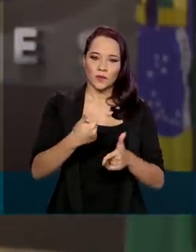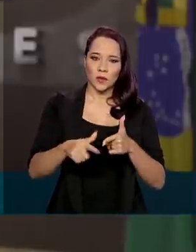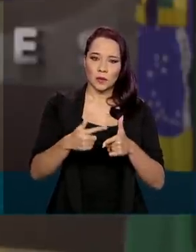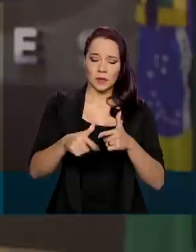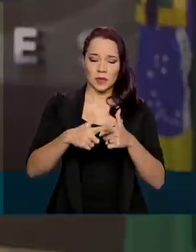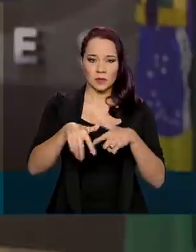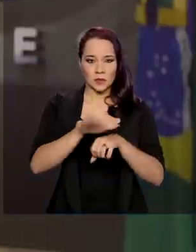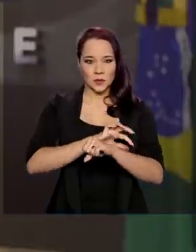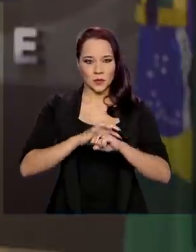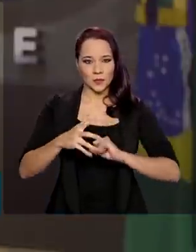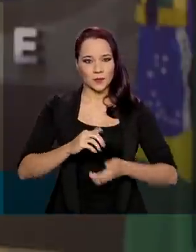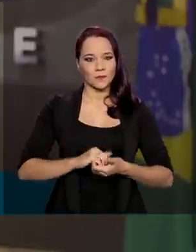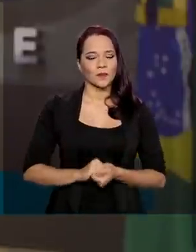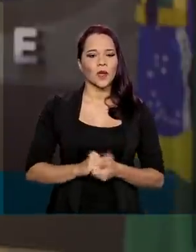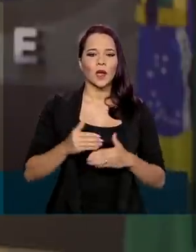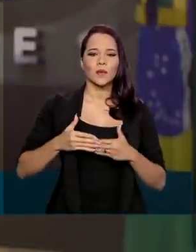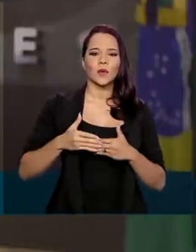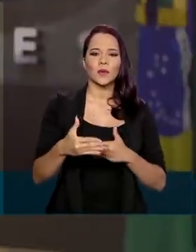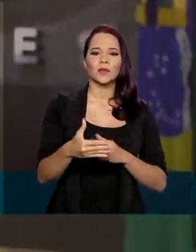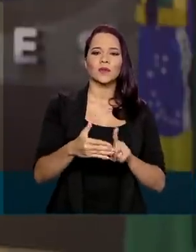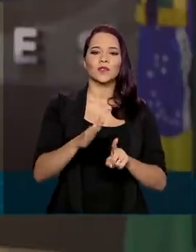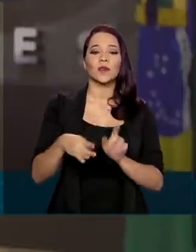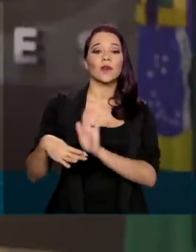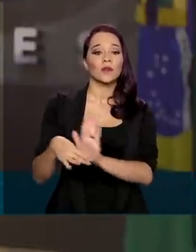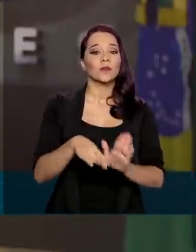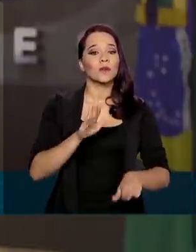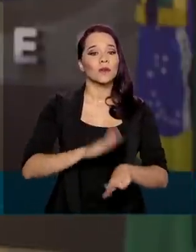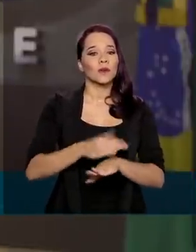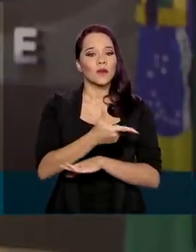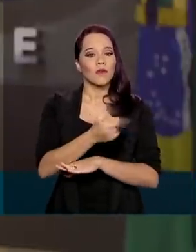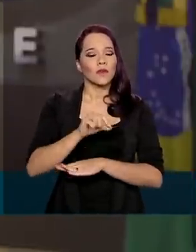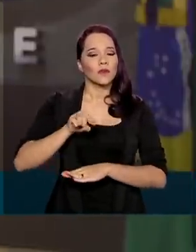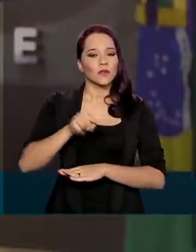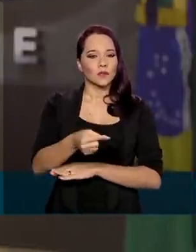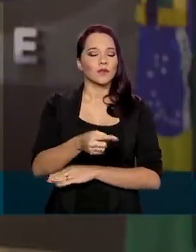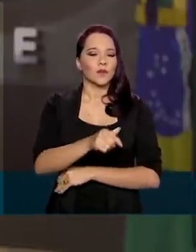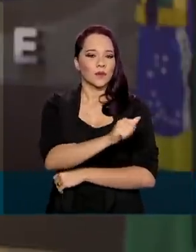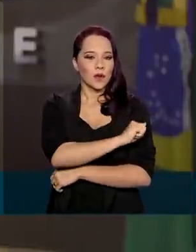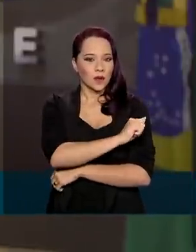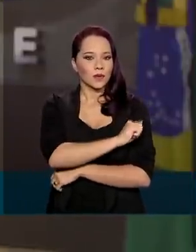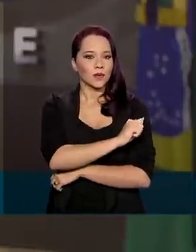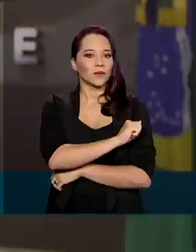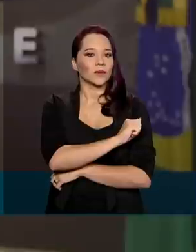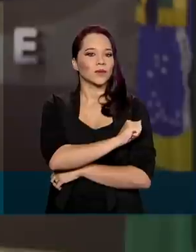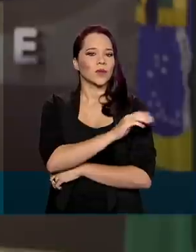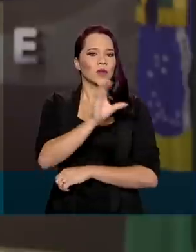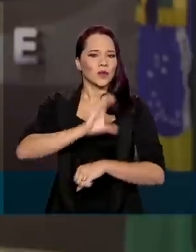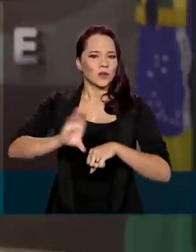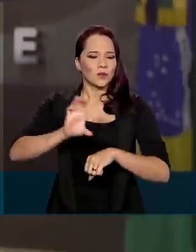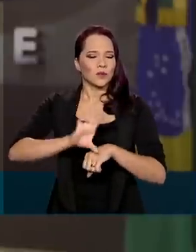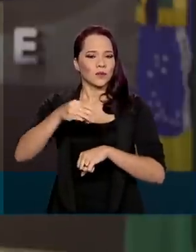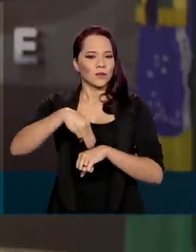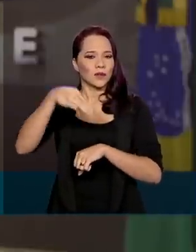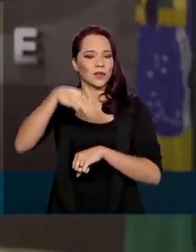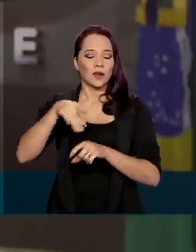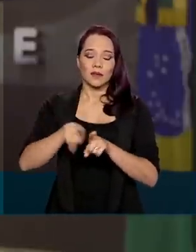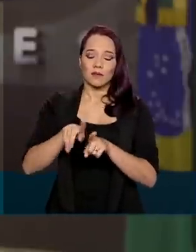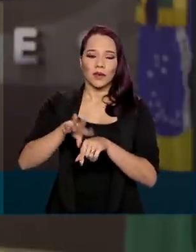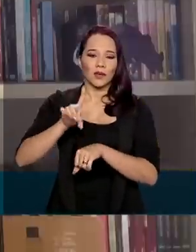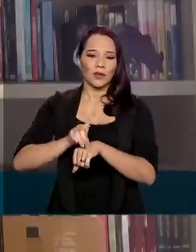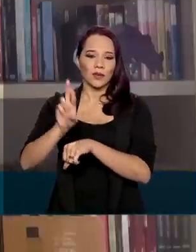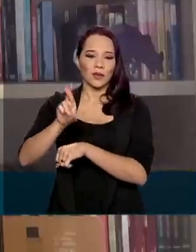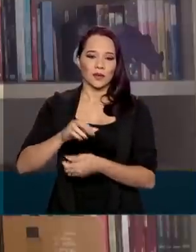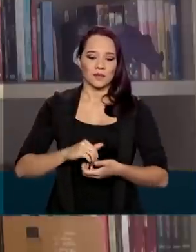sanitária. A prorrogação já beneficiou mais de 20 mil alunos de cursos de mestrado e de